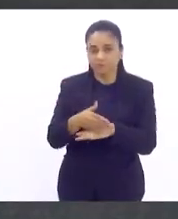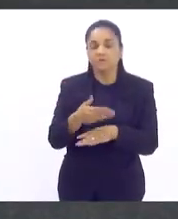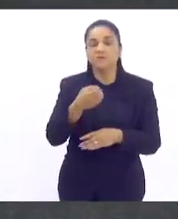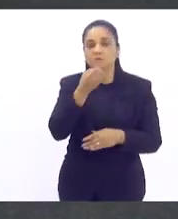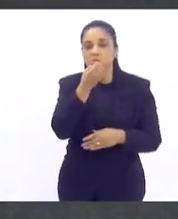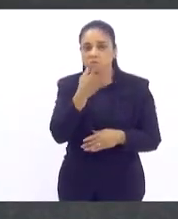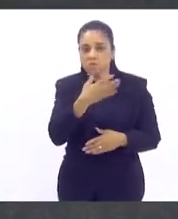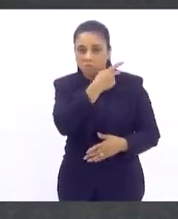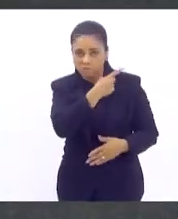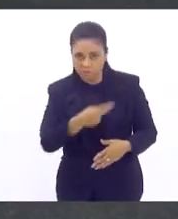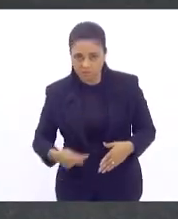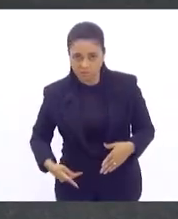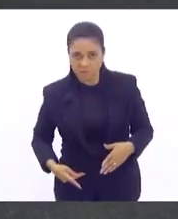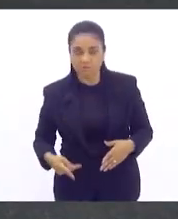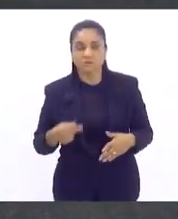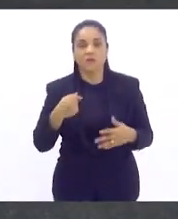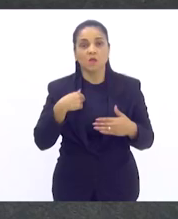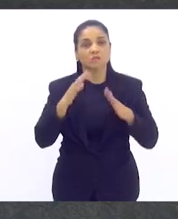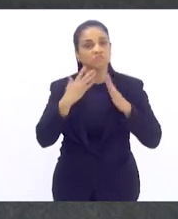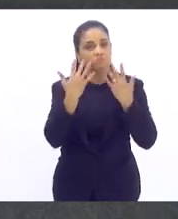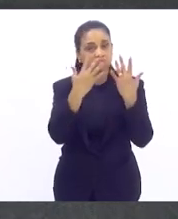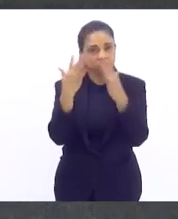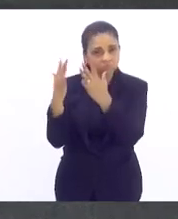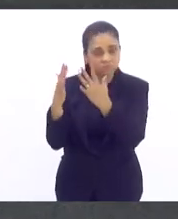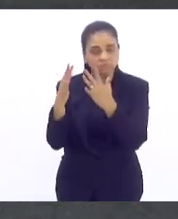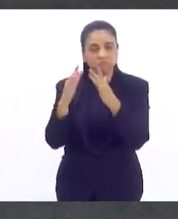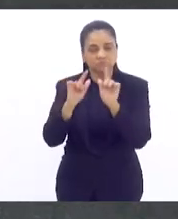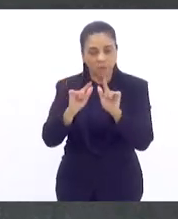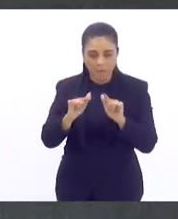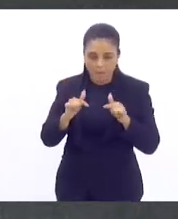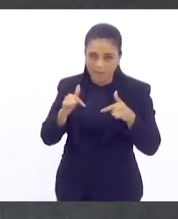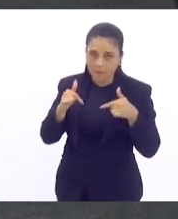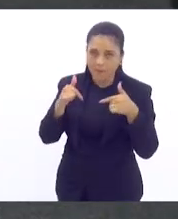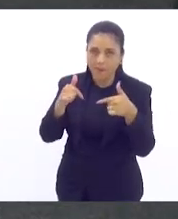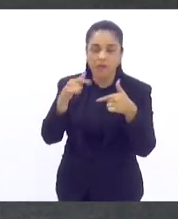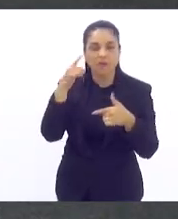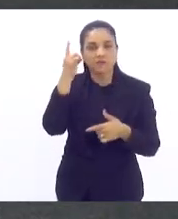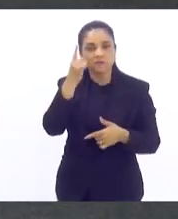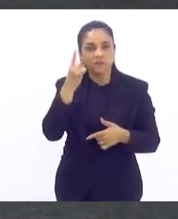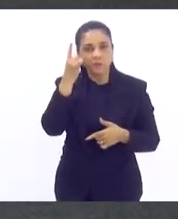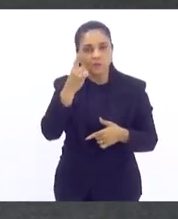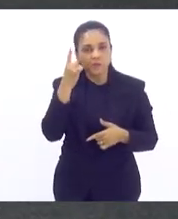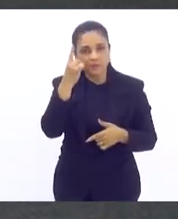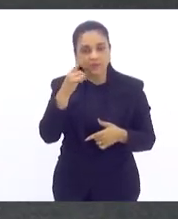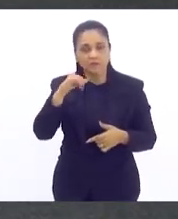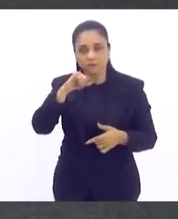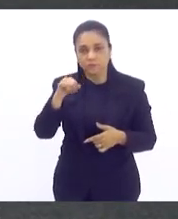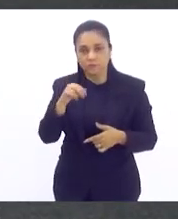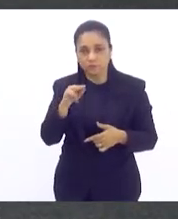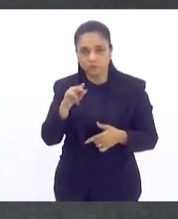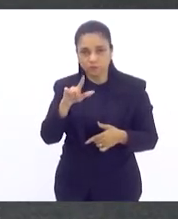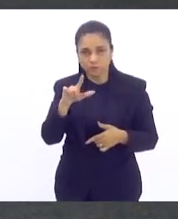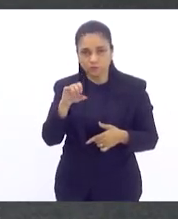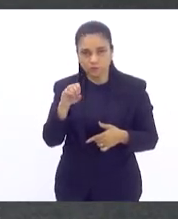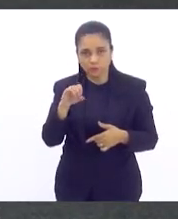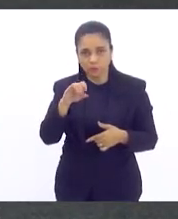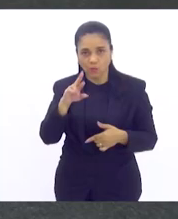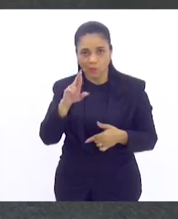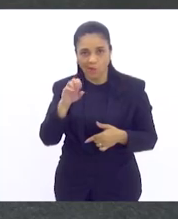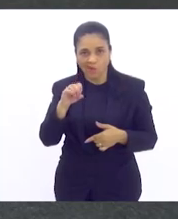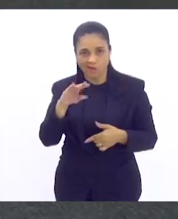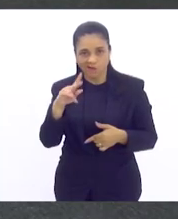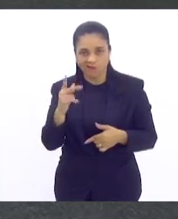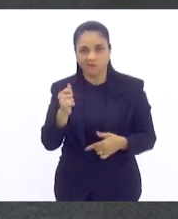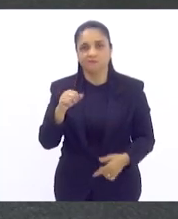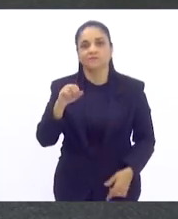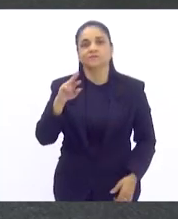presidenta. Eu queria saudar a iniciativa do deputado Júlio Rocha, da deputada Renata Souza.